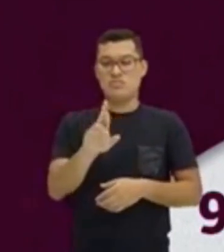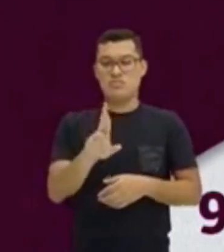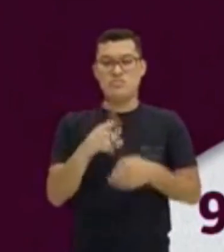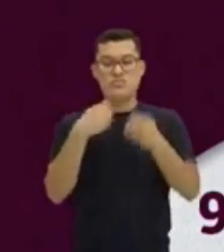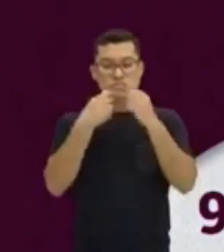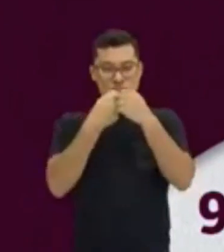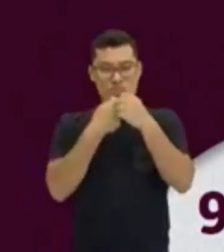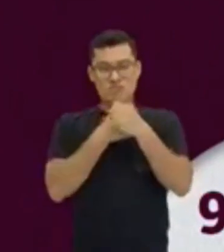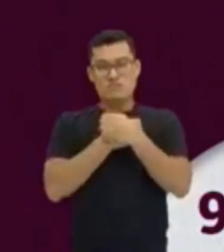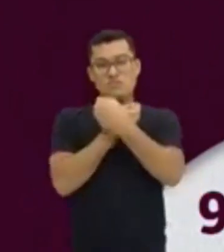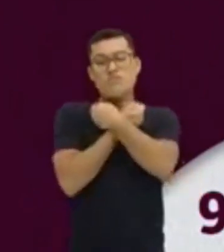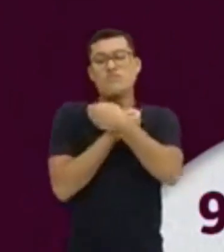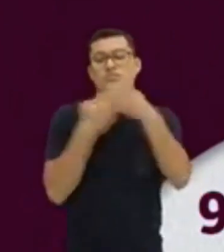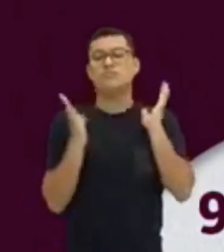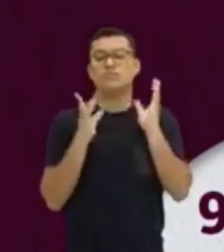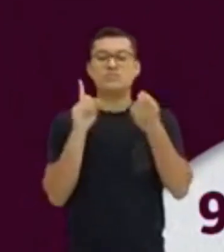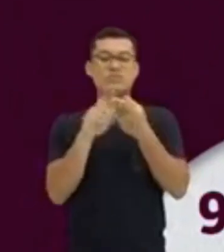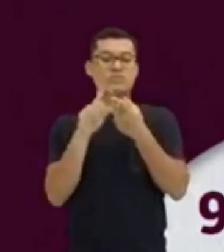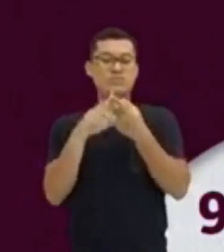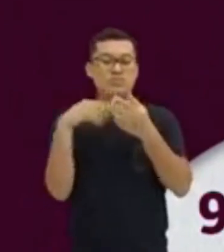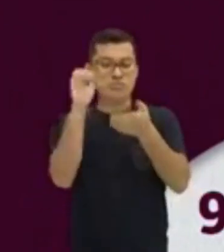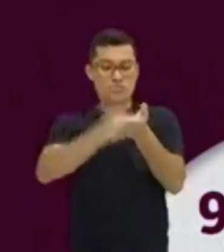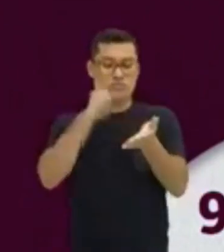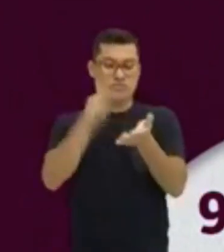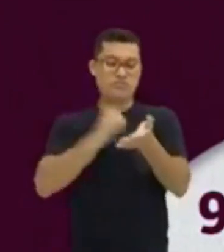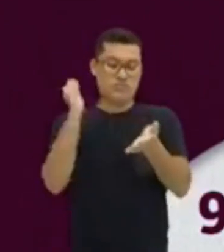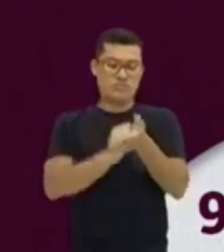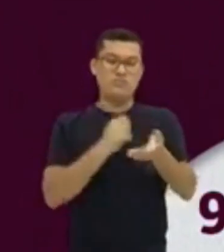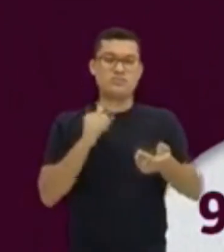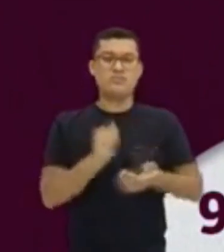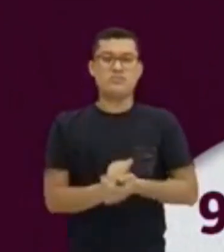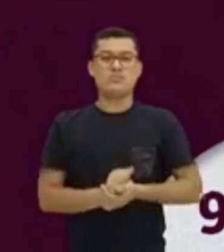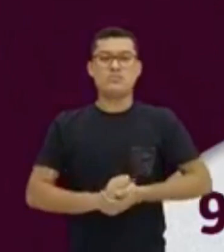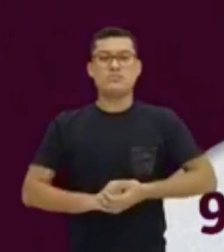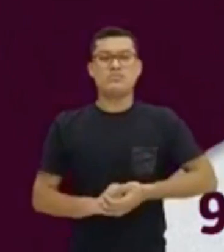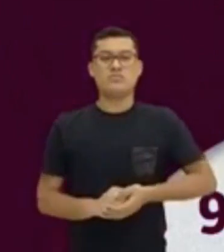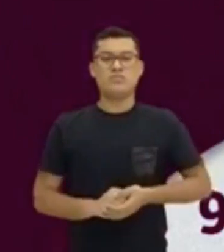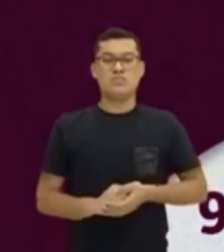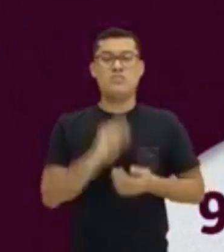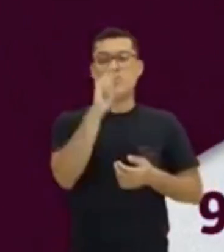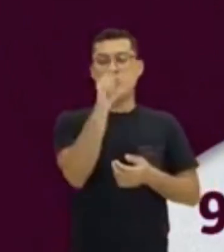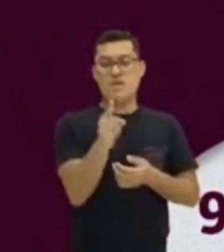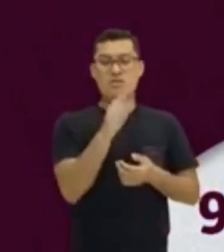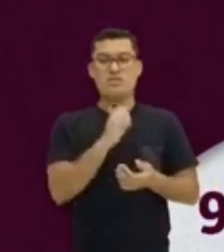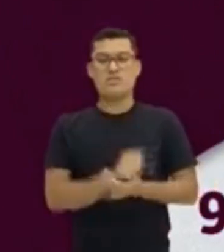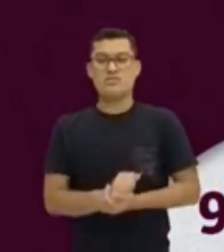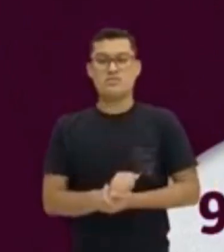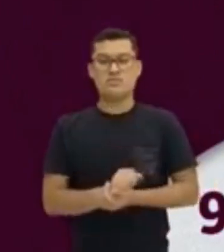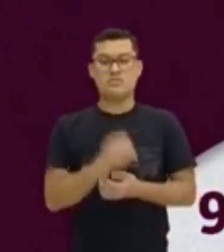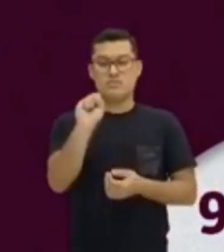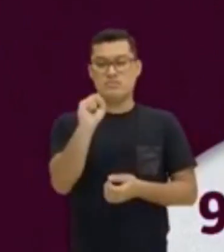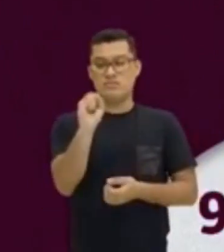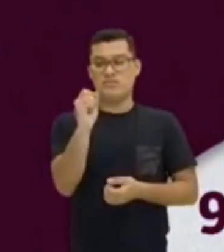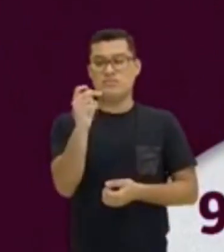Shakespeare. Tudo são homens. Então, he is. Ele é. She.